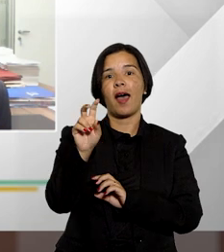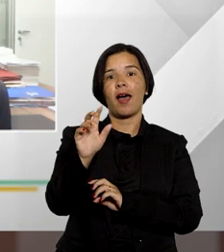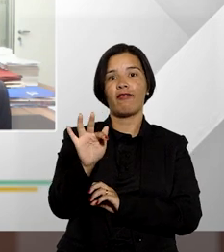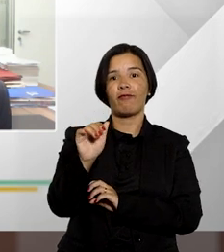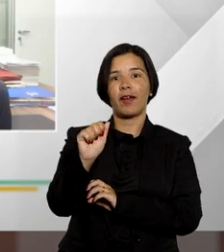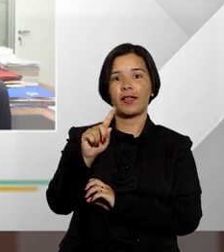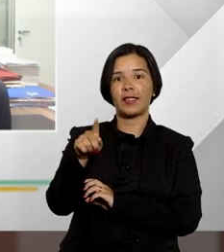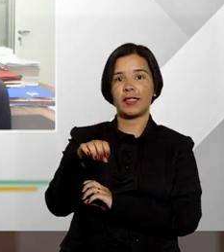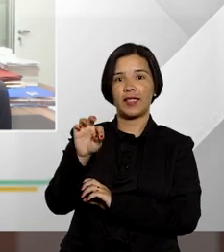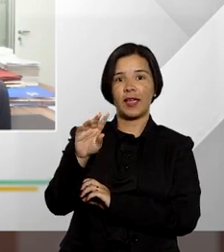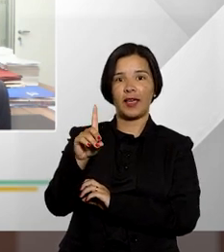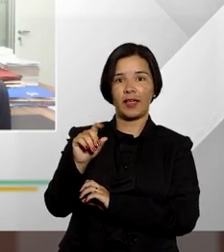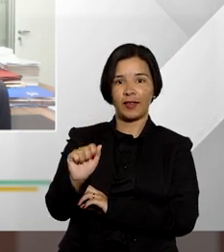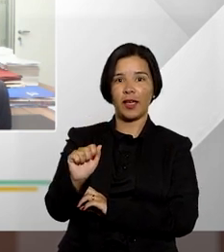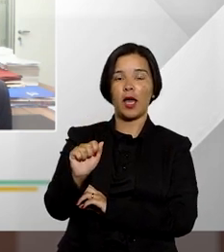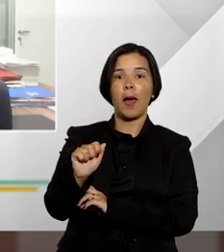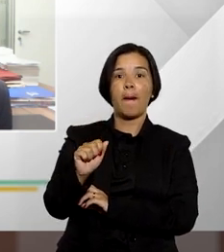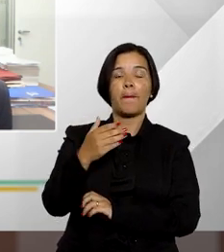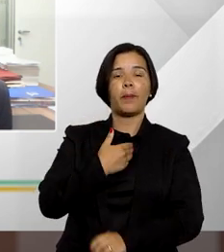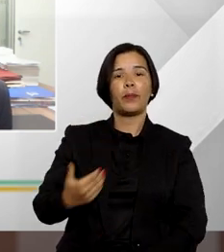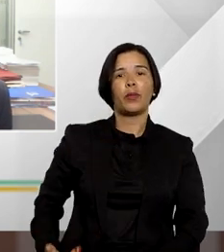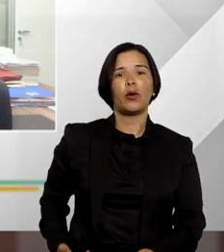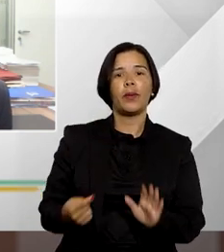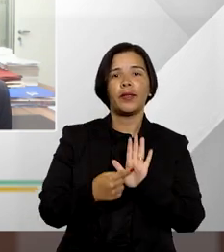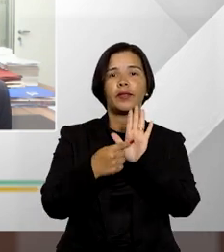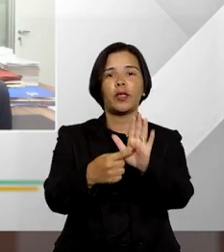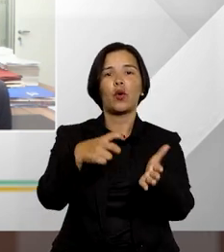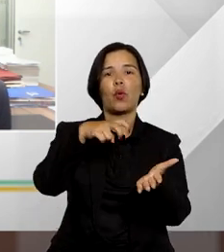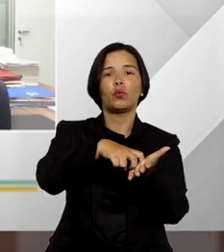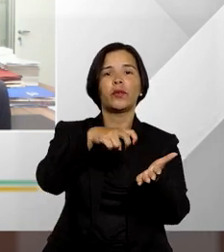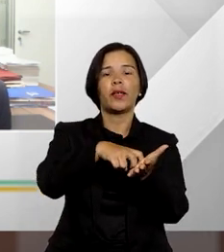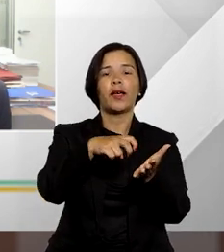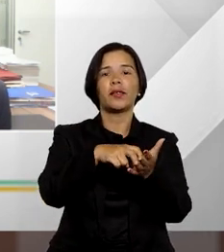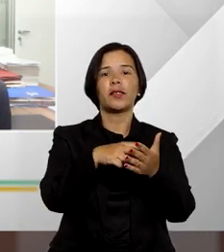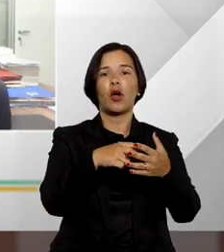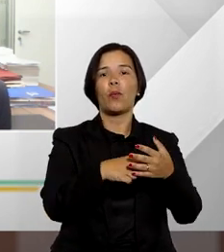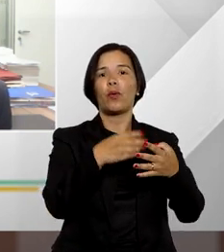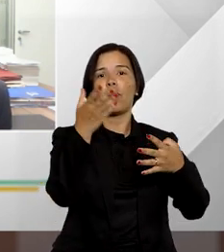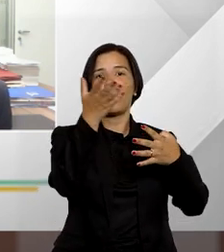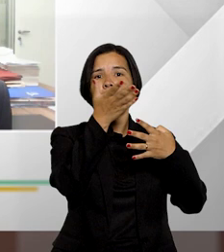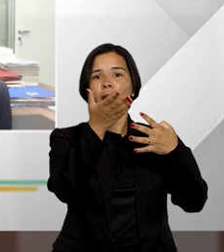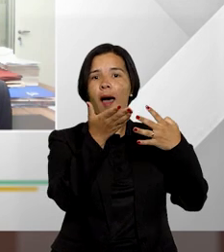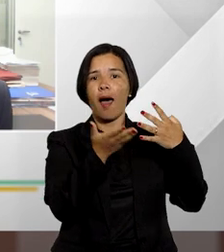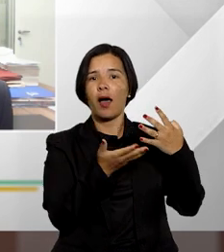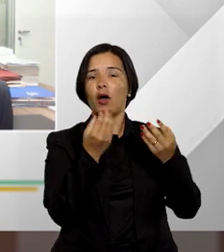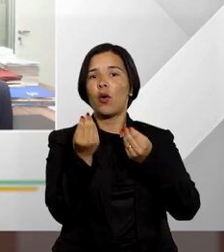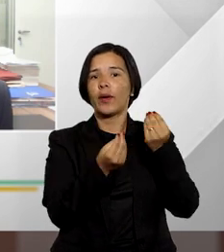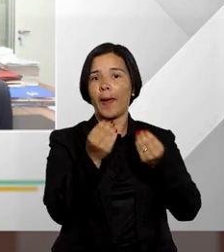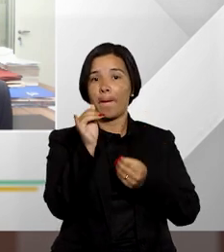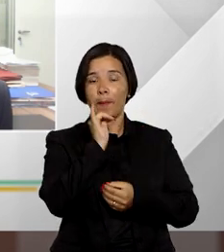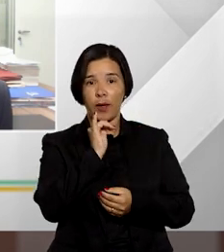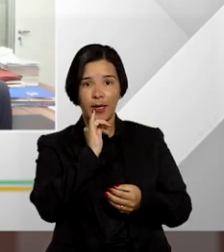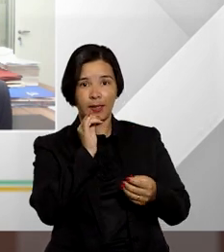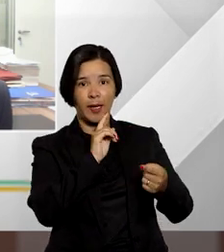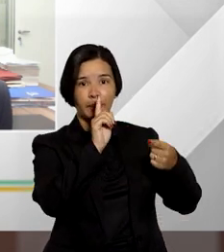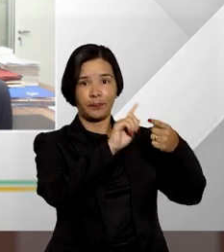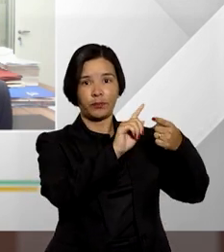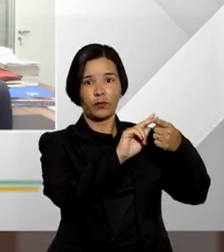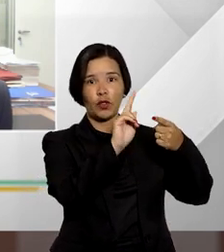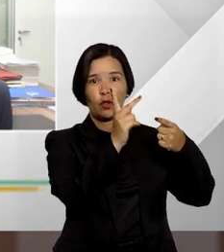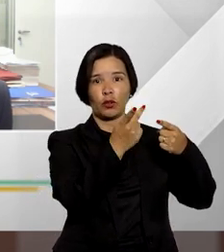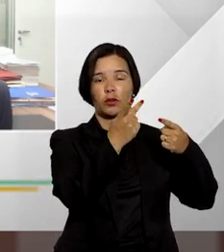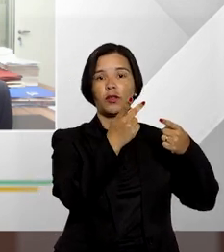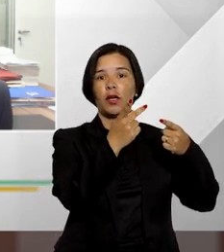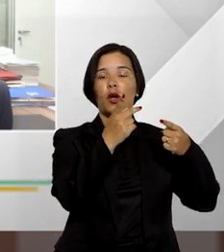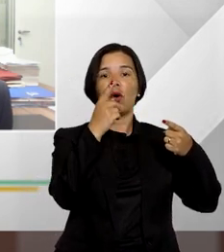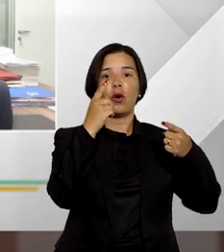pública quando esta for sucumbente na demanda traz condenação por faixas como por exemplo a condenação em honorários será